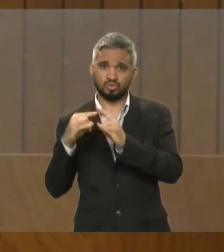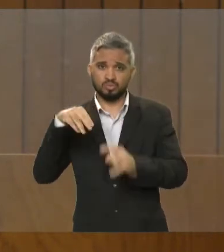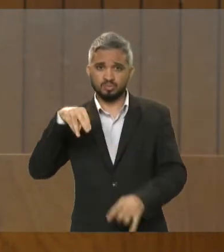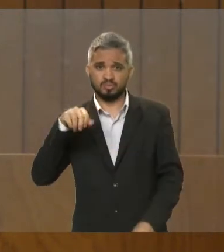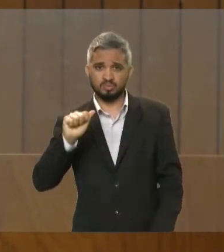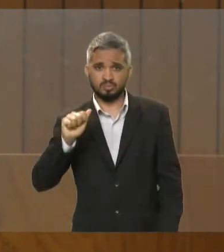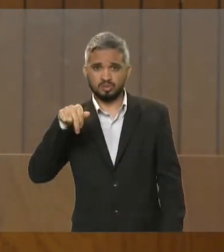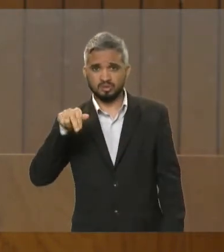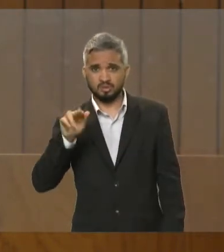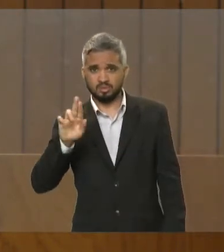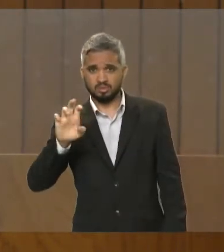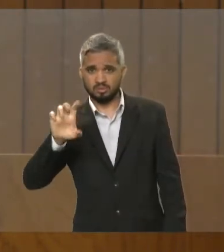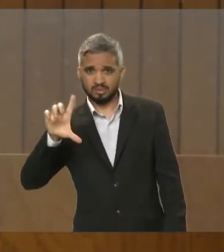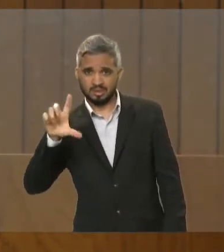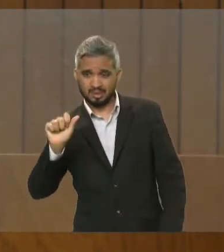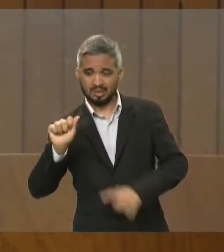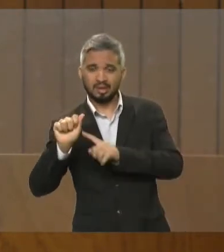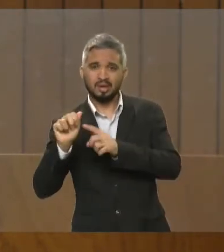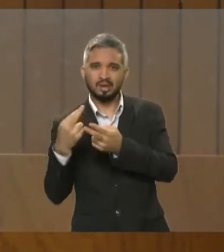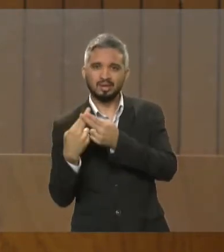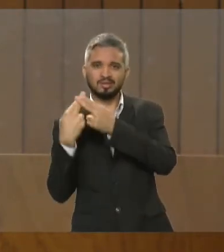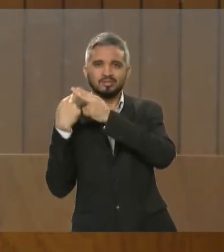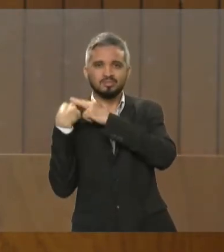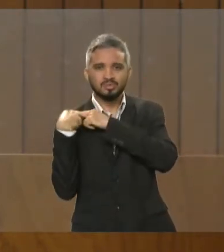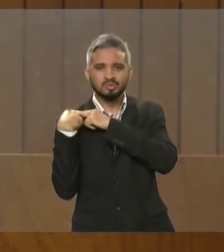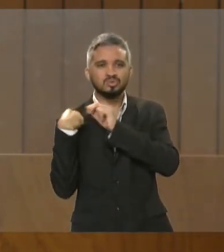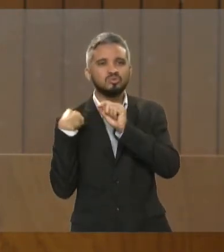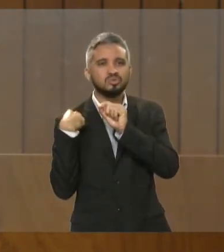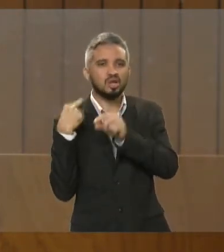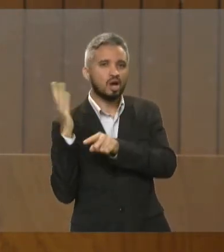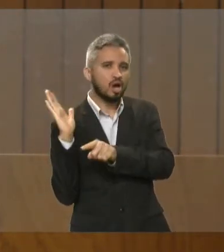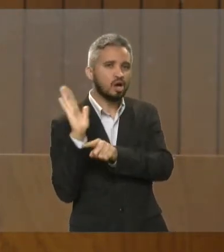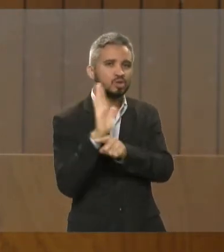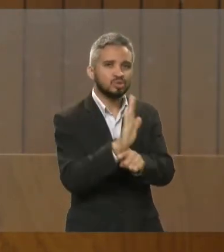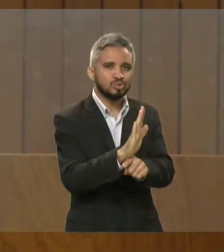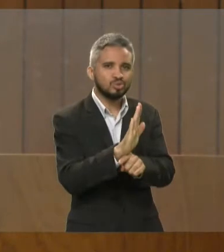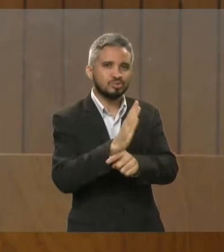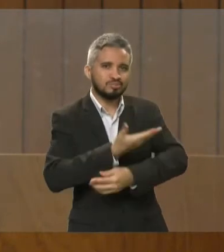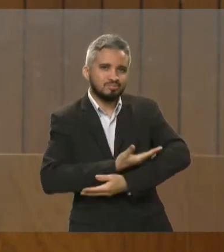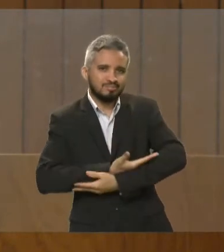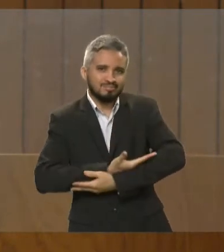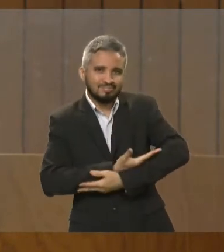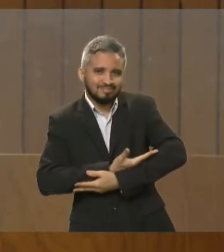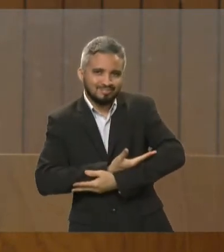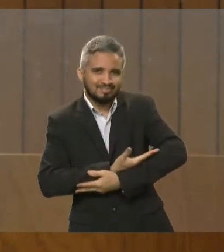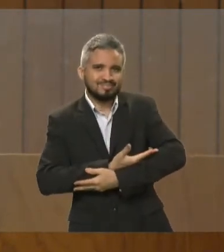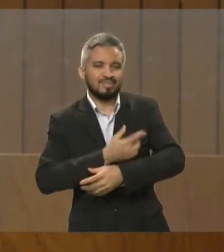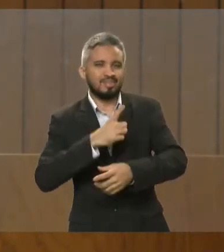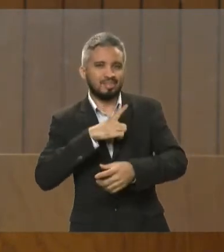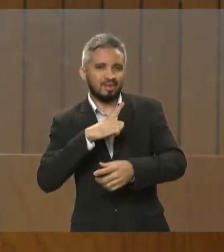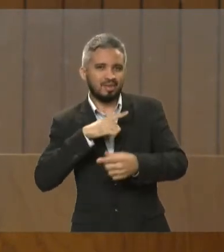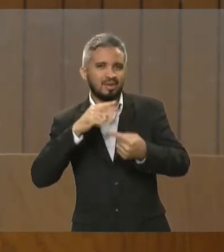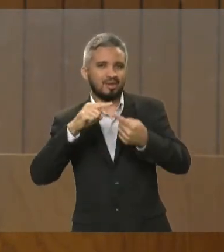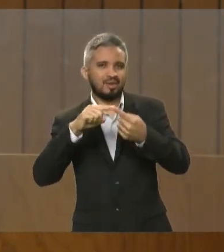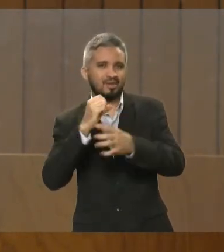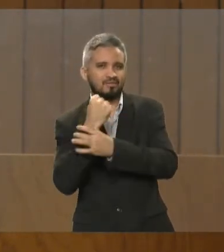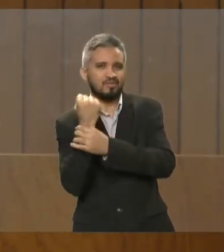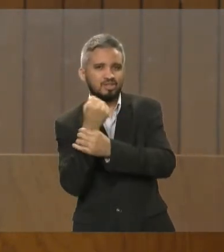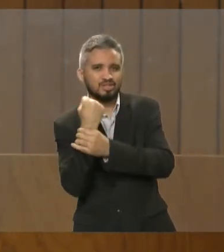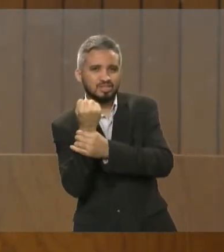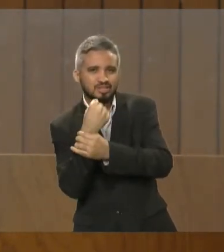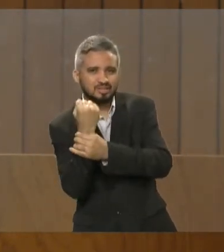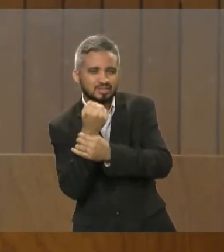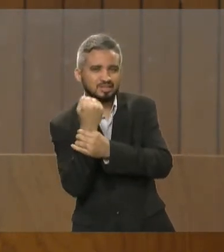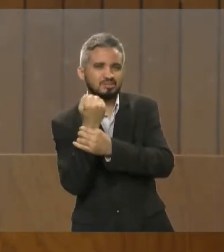oferecendo fisioterapia, oferecendo apoio para essas mães e fazendo com que